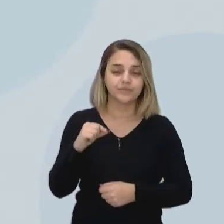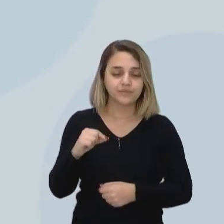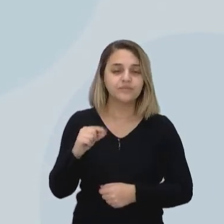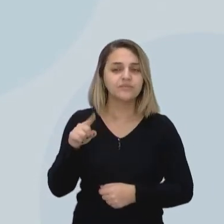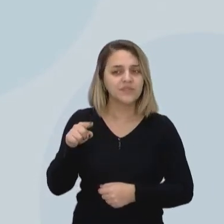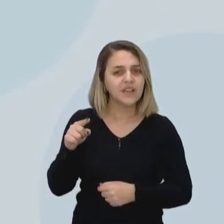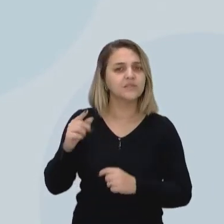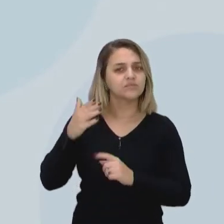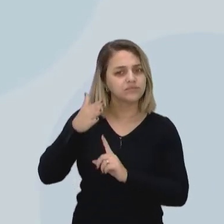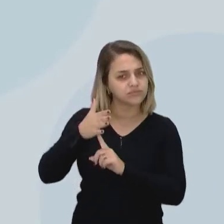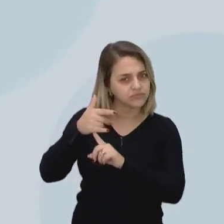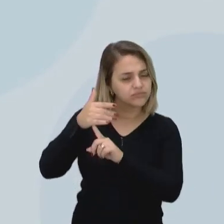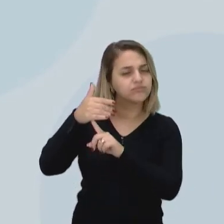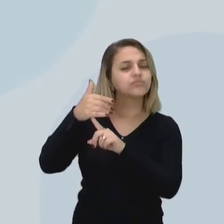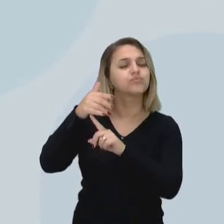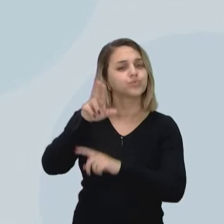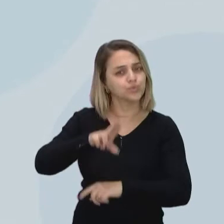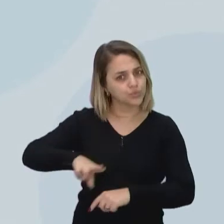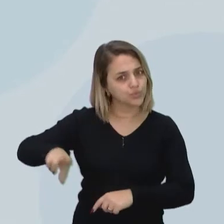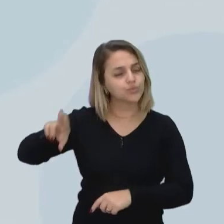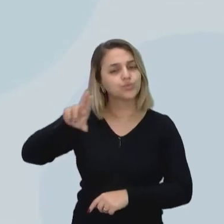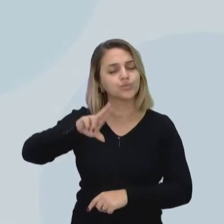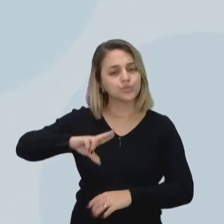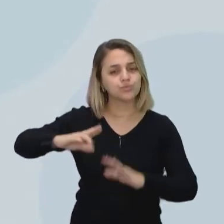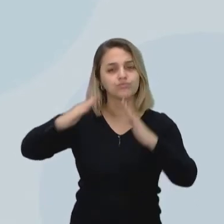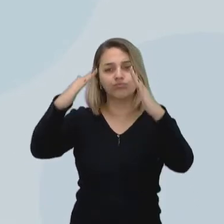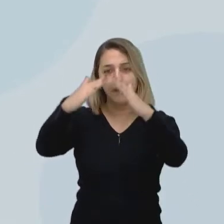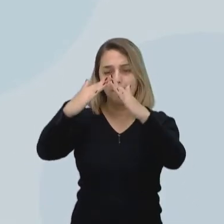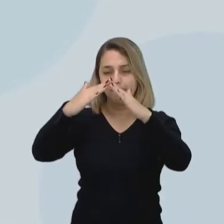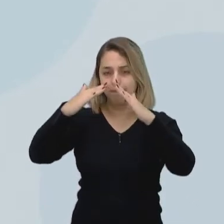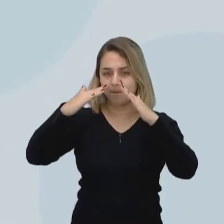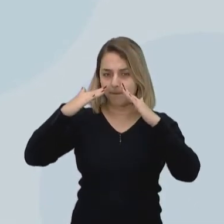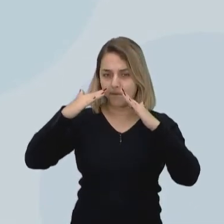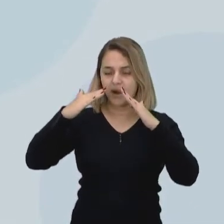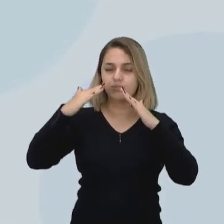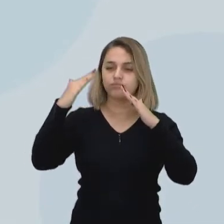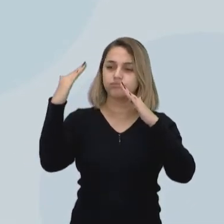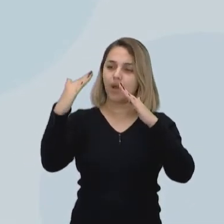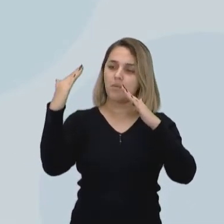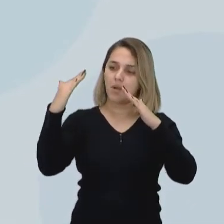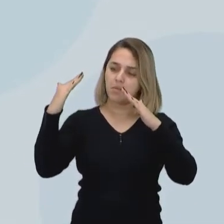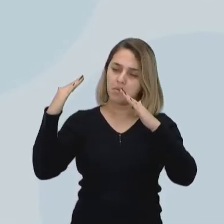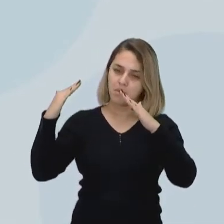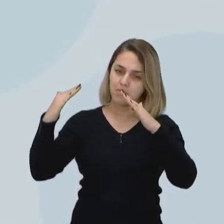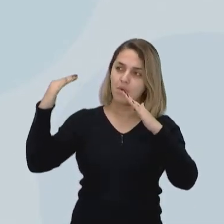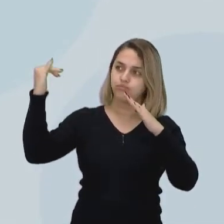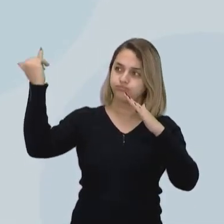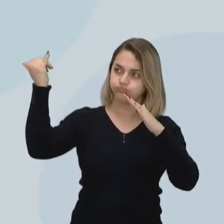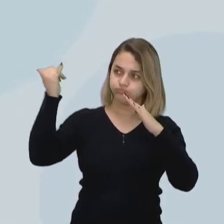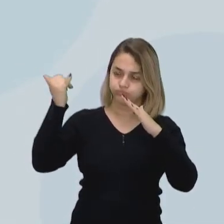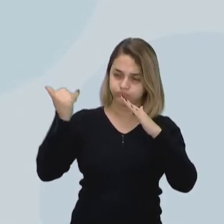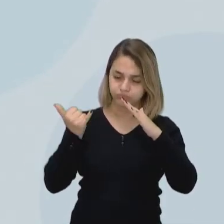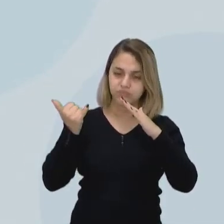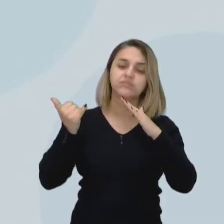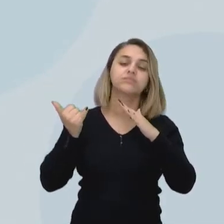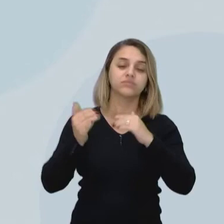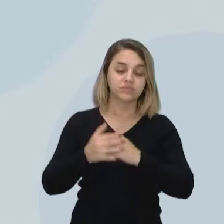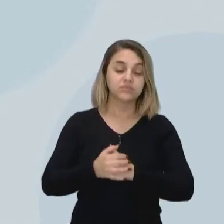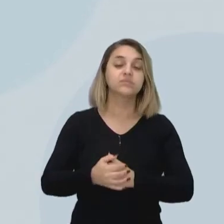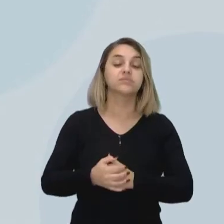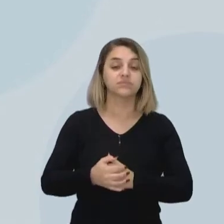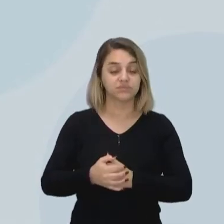é uma tecnologia a questão da energia já é uma tecnologia mais acessível hoje em dia né